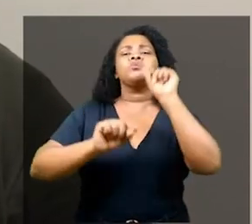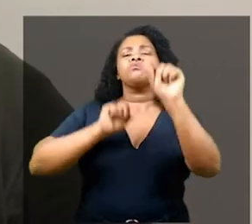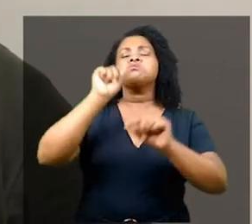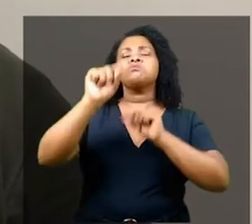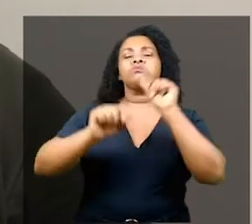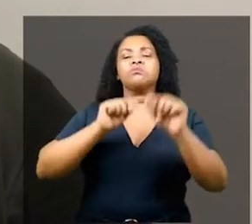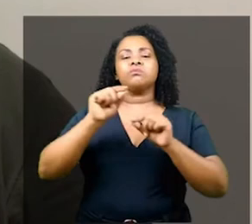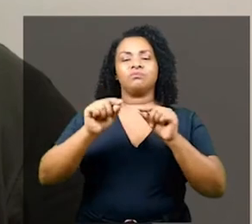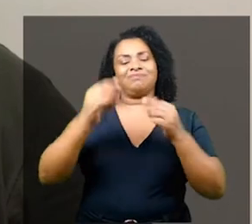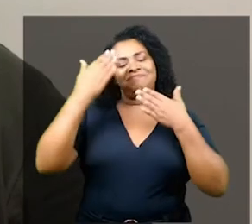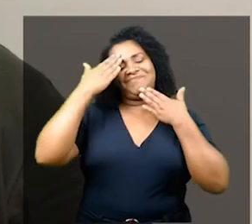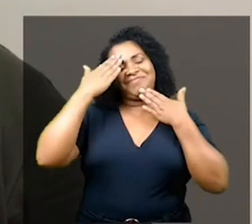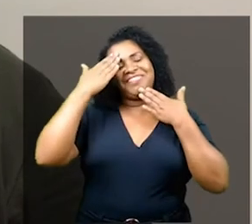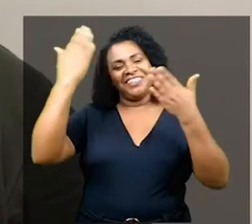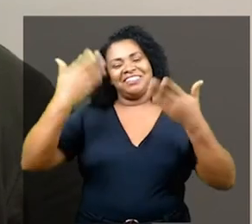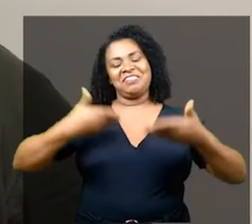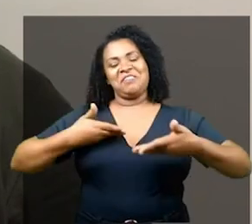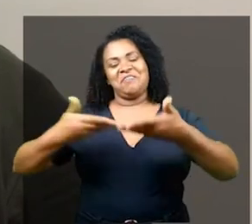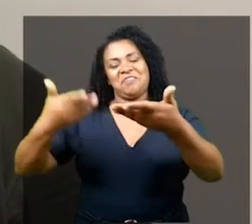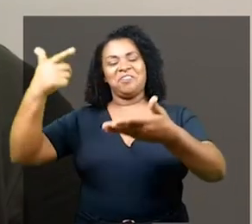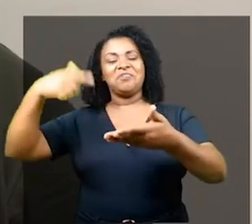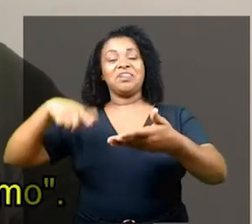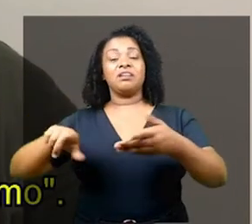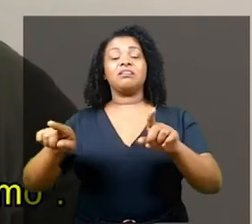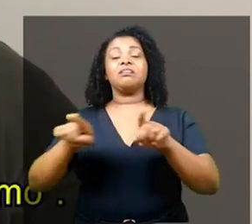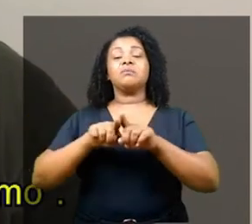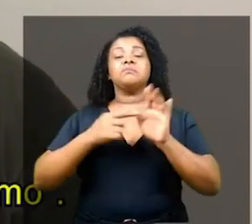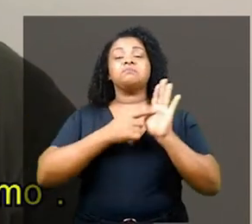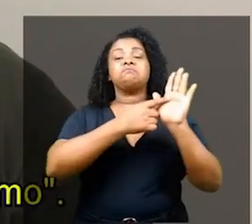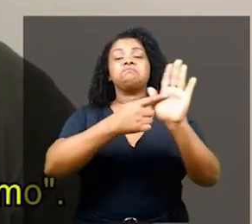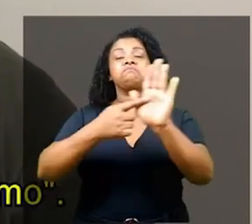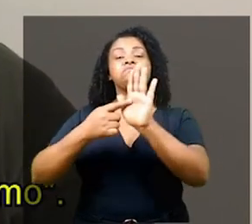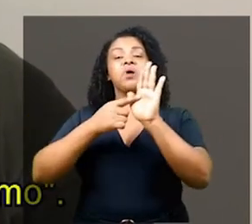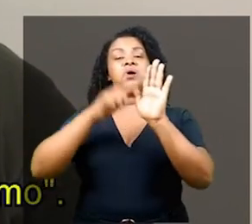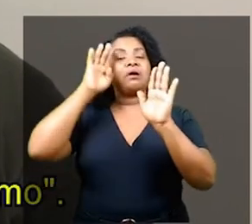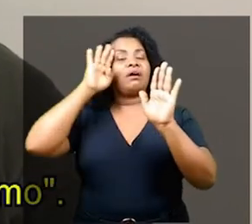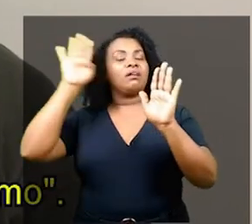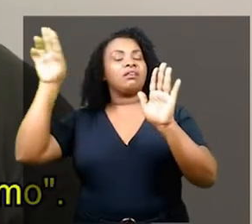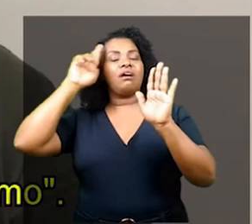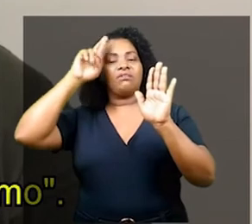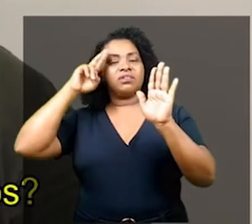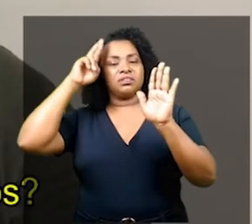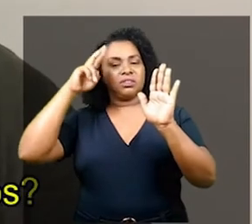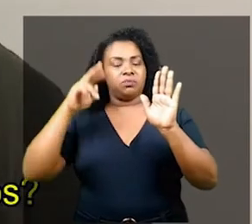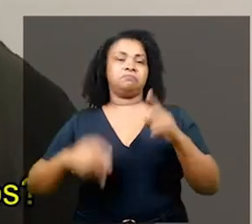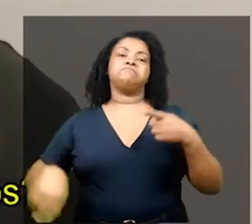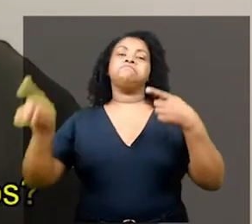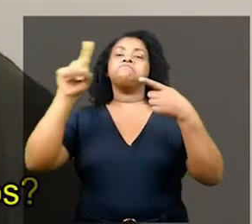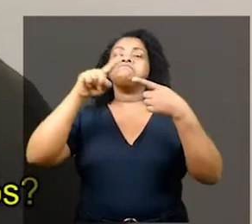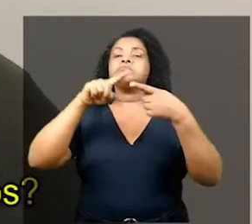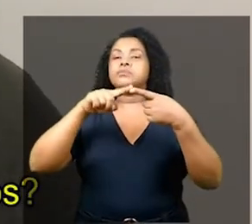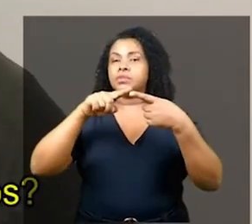essa mostra de ideias, né? Vamos lá, marcadores sociais e racismo. Vamos falar